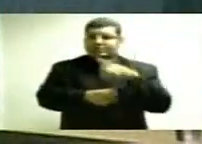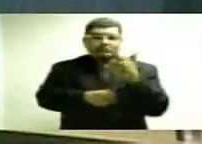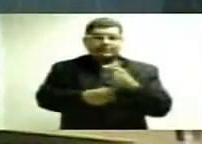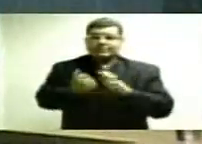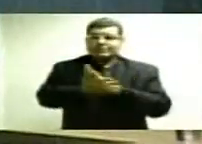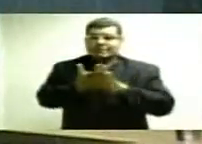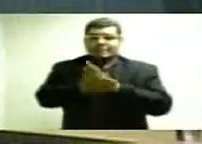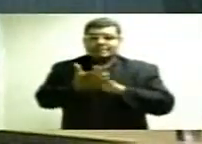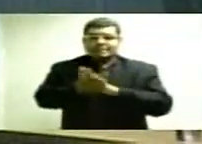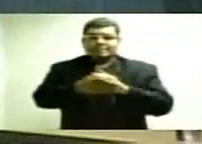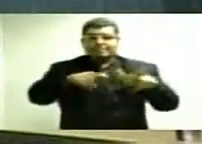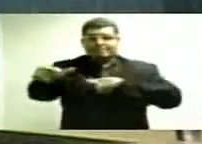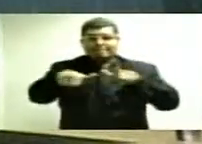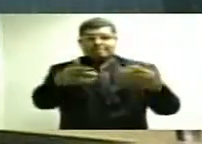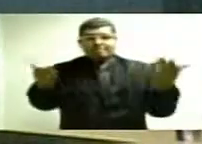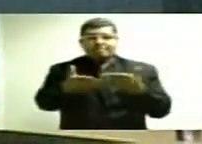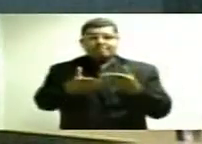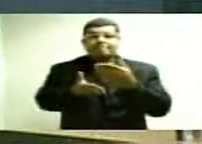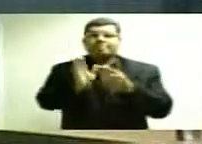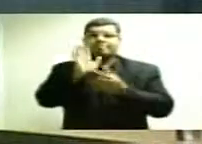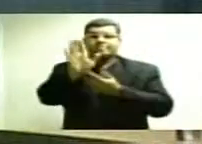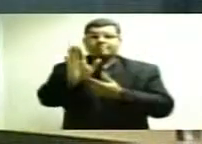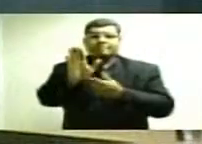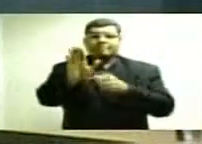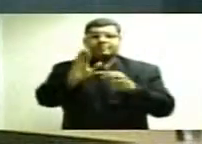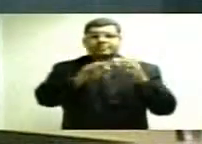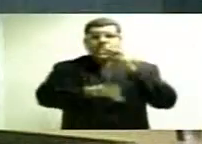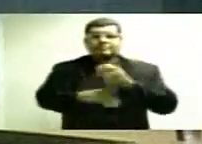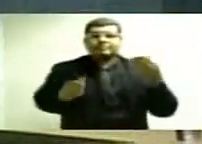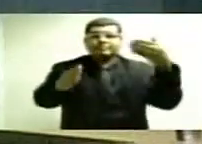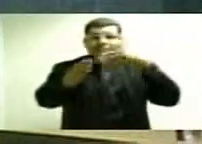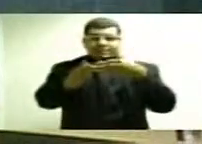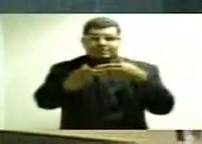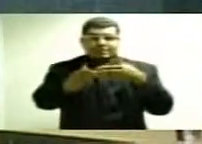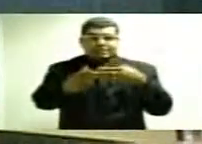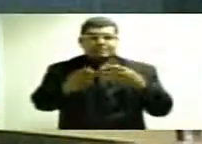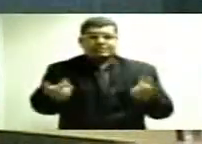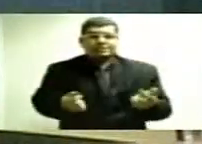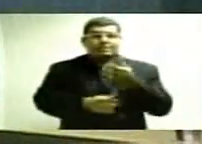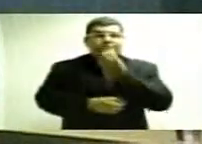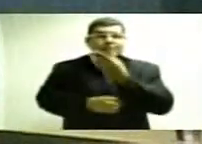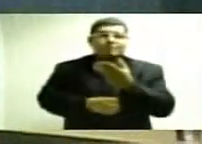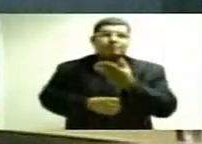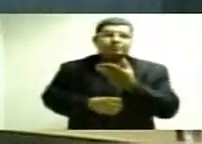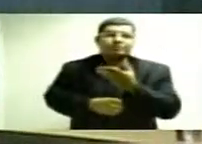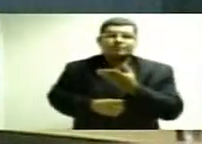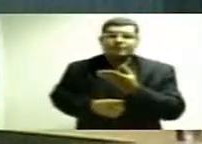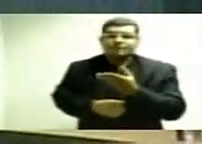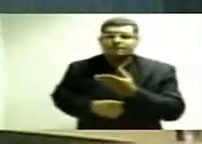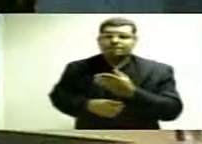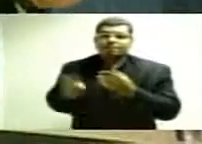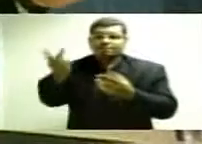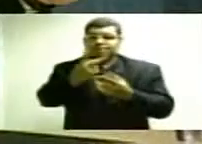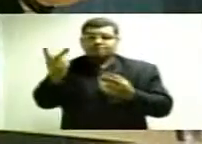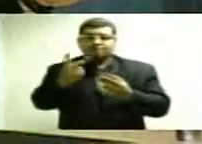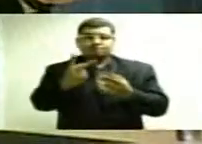terá esse superávit para cobrir o seu déficit no fundo financeiro. E das